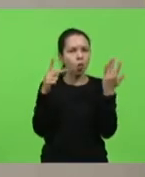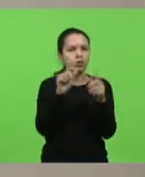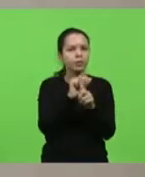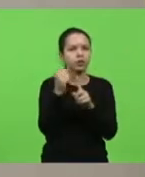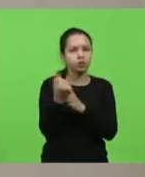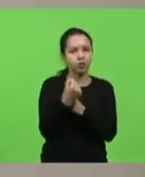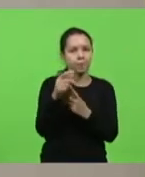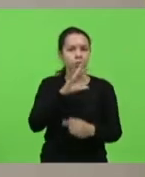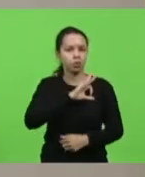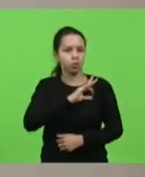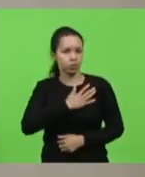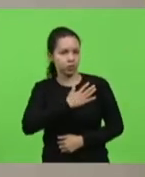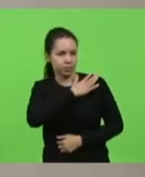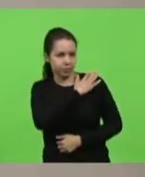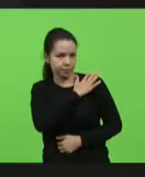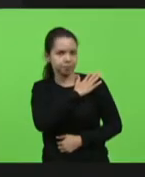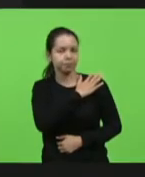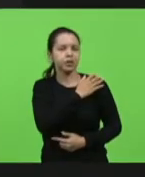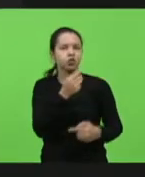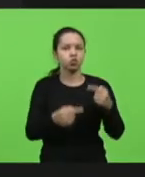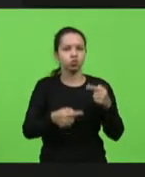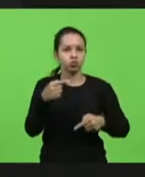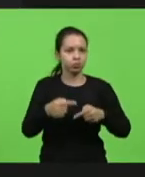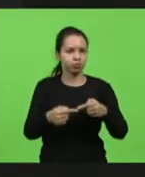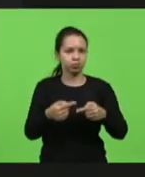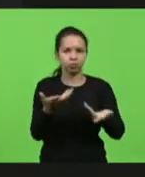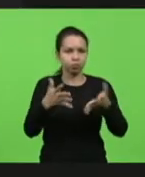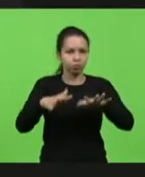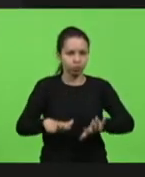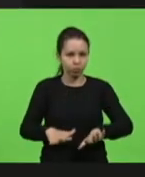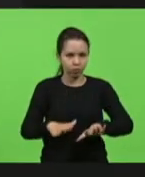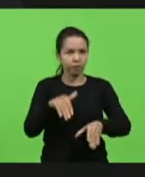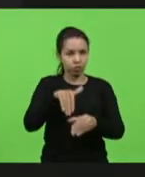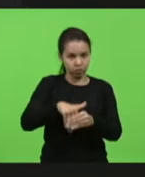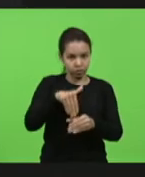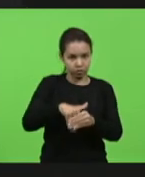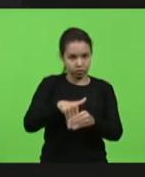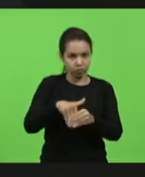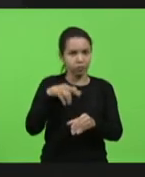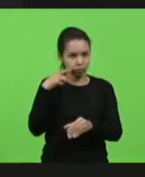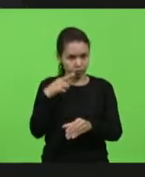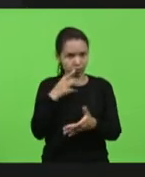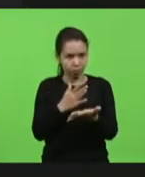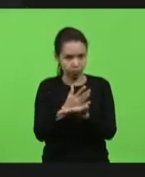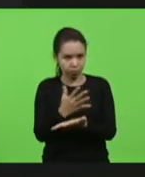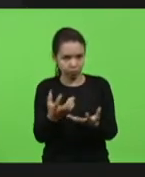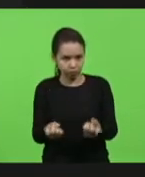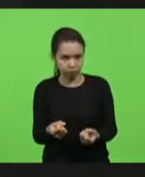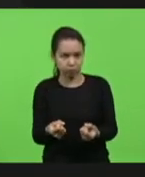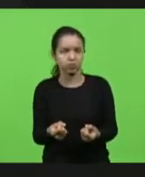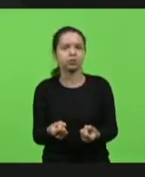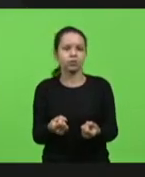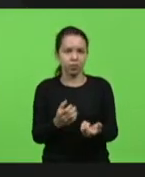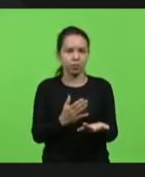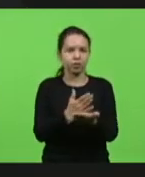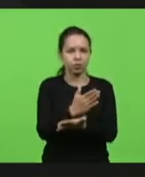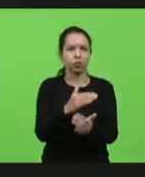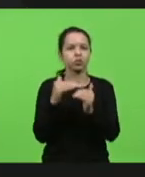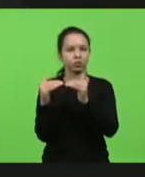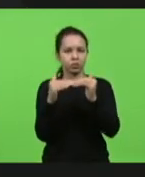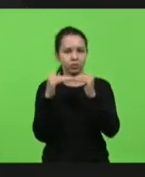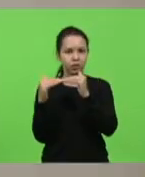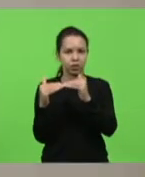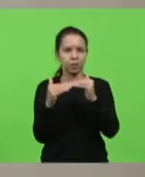Polícia Militar, em discussão. Não havendo quem queira discutir, em votação, deputados que aprovam, permaneçam como se encontram. Aprovado por